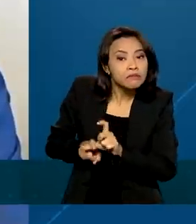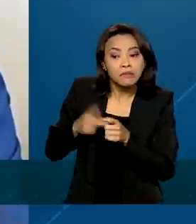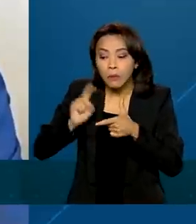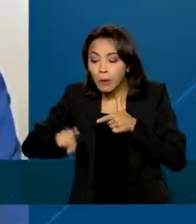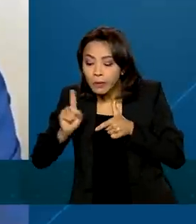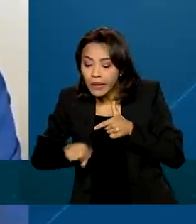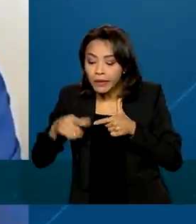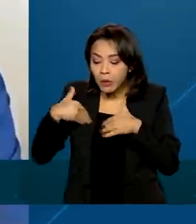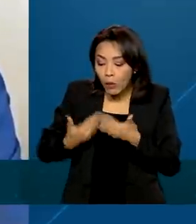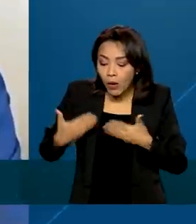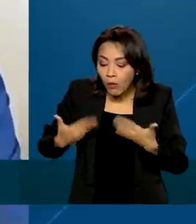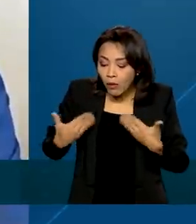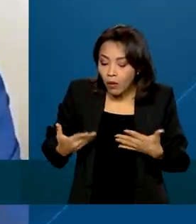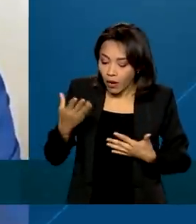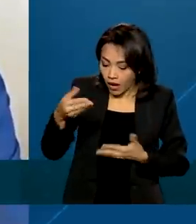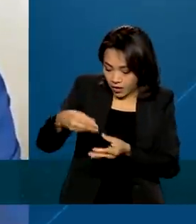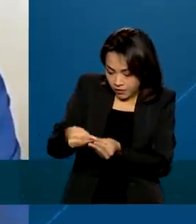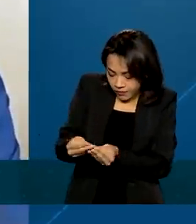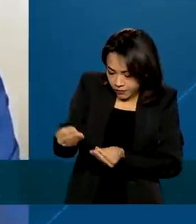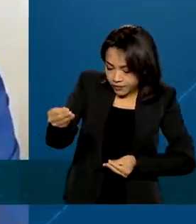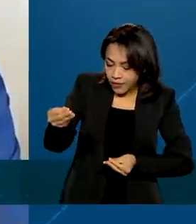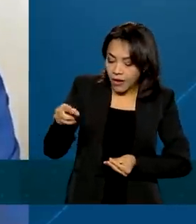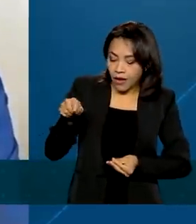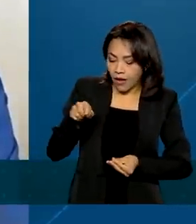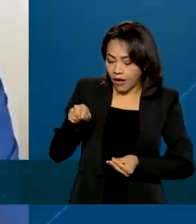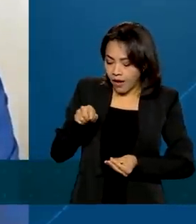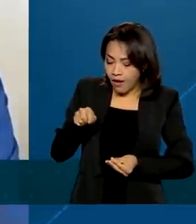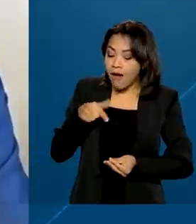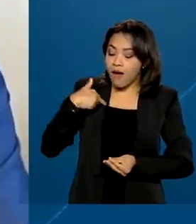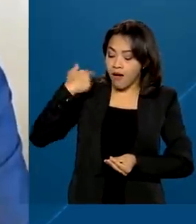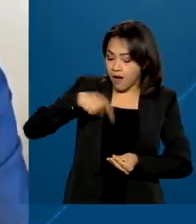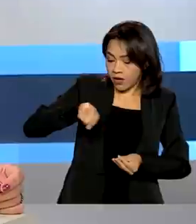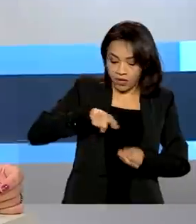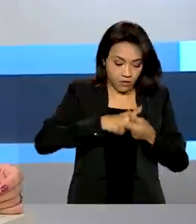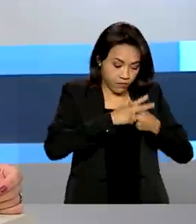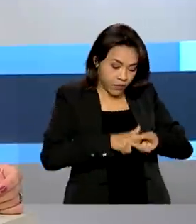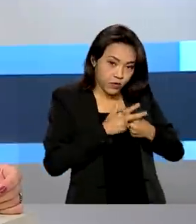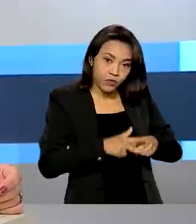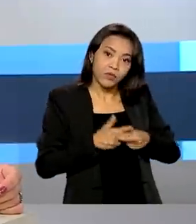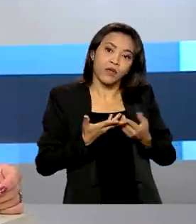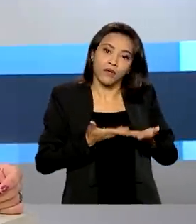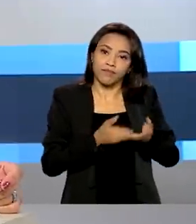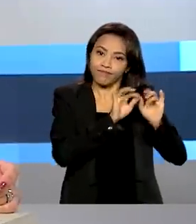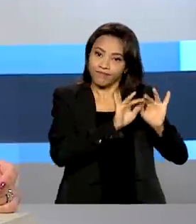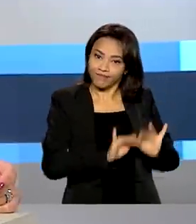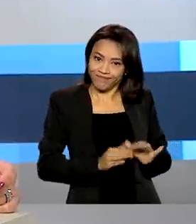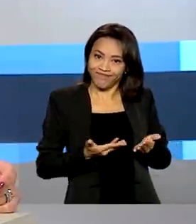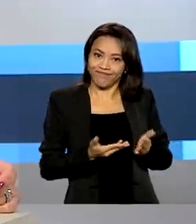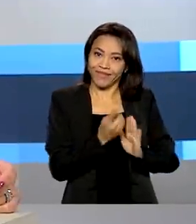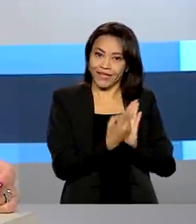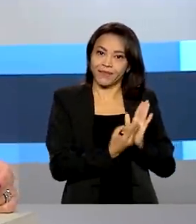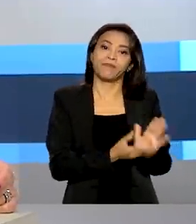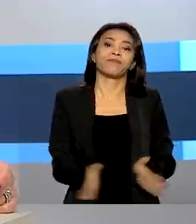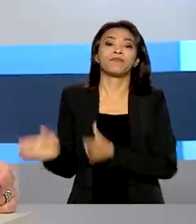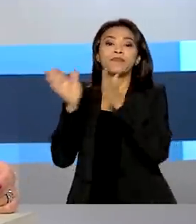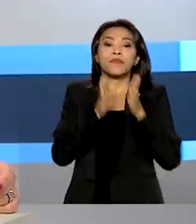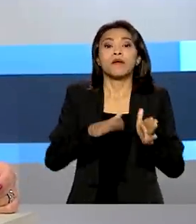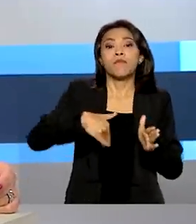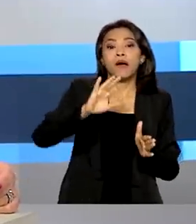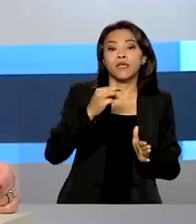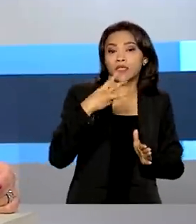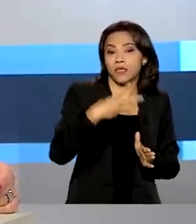e ele vai poder, então, fazer os ajustes necessários. Mais de 340 mil